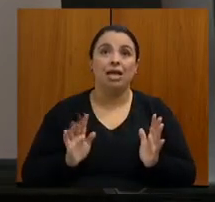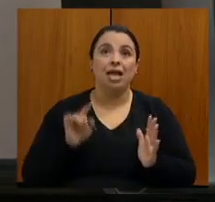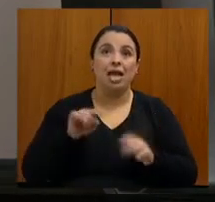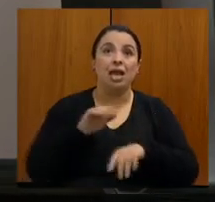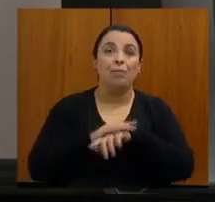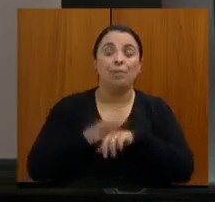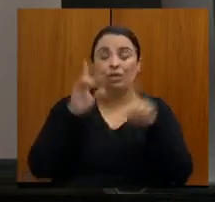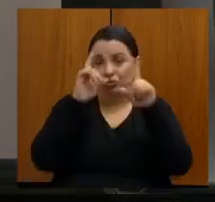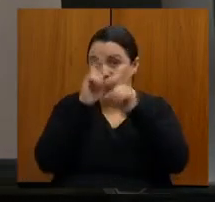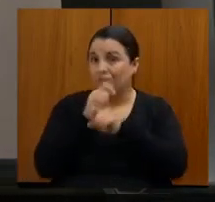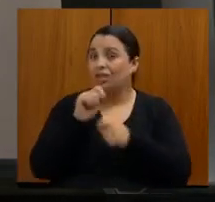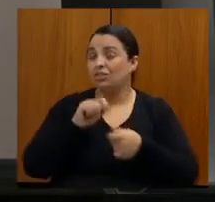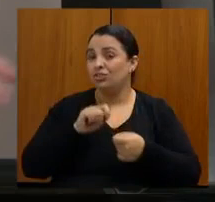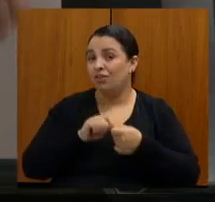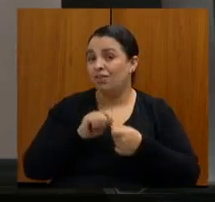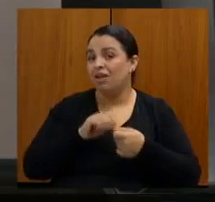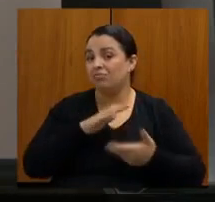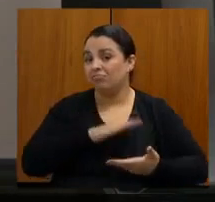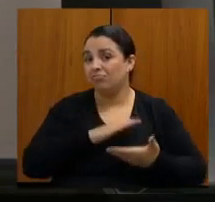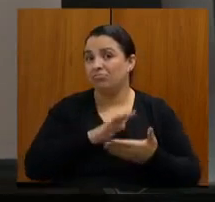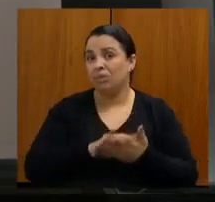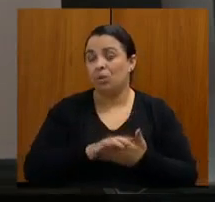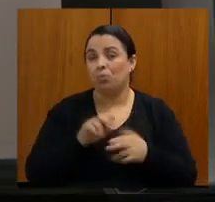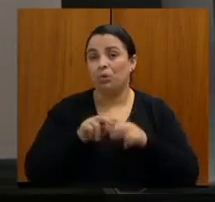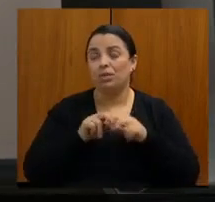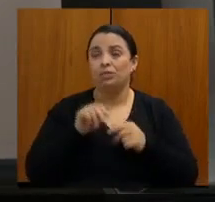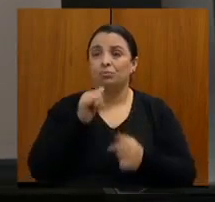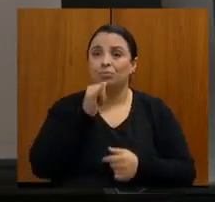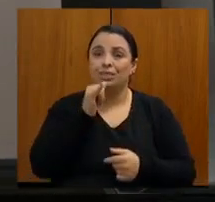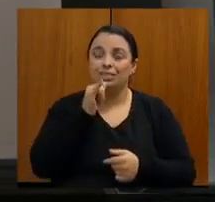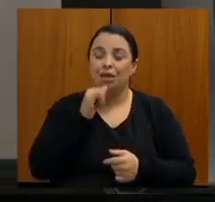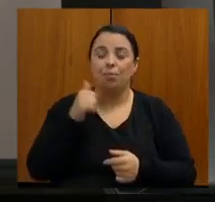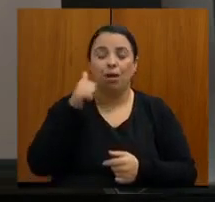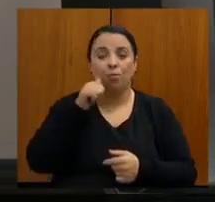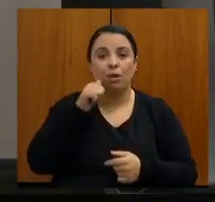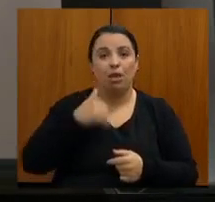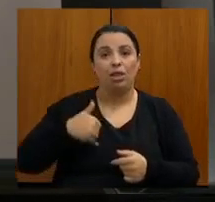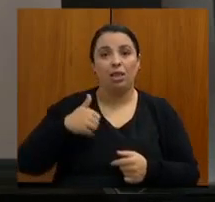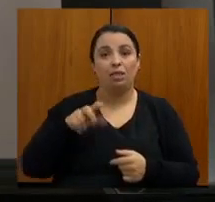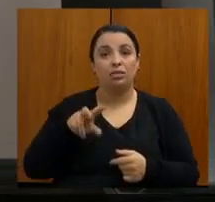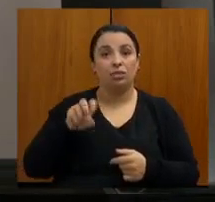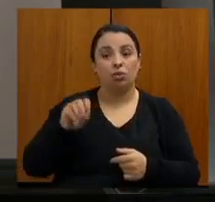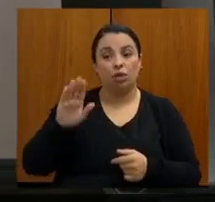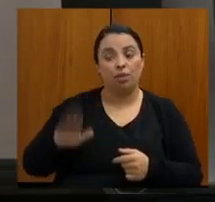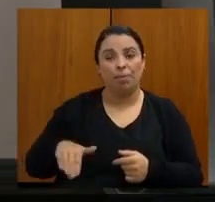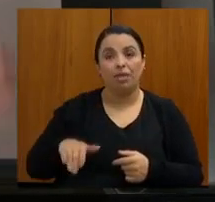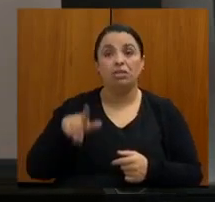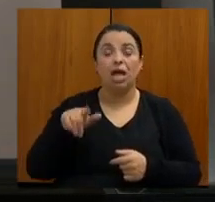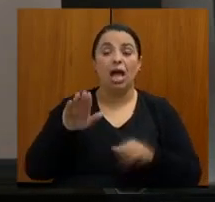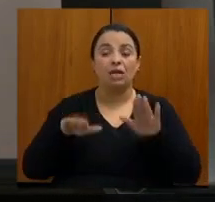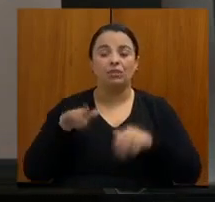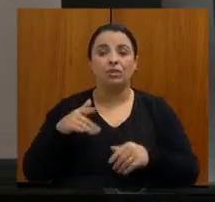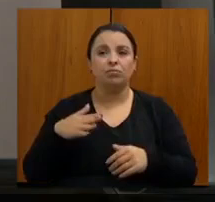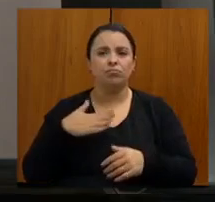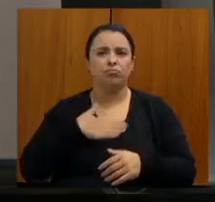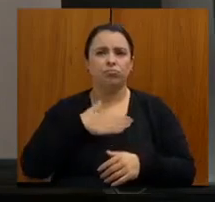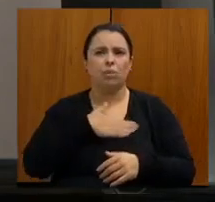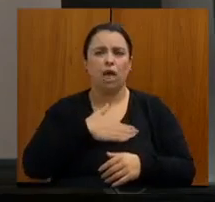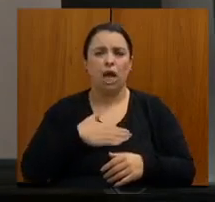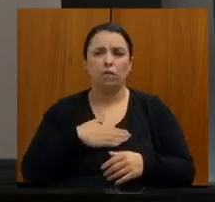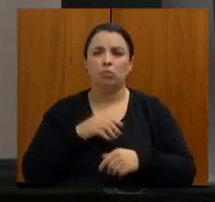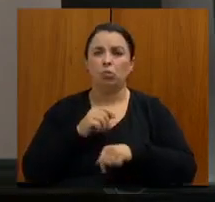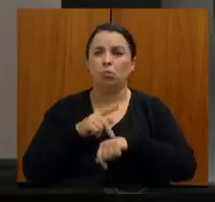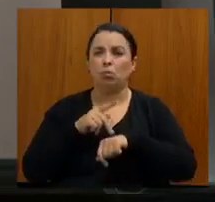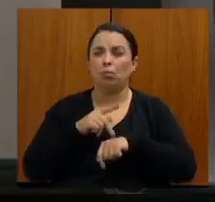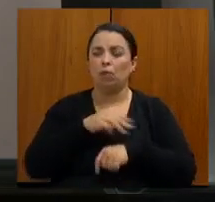faixa. Se for uma mulher que está abaixo dos 50 anos, ela, às vezes, tem um nódulo palpável, suspeito de câncer,